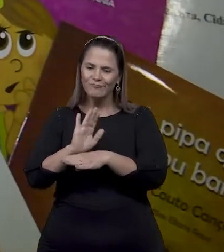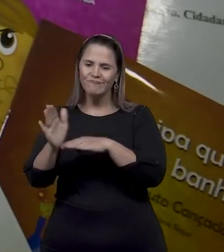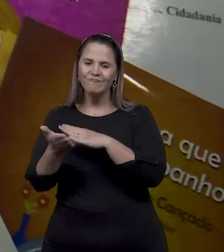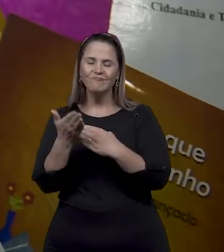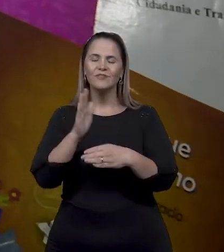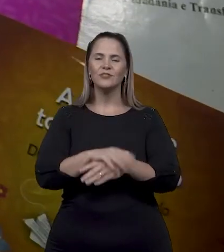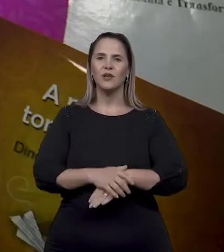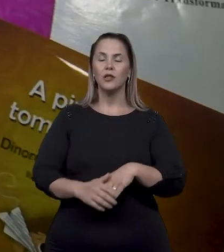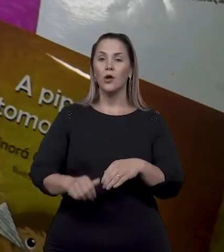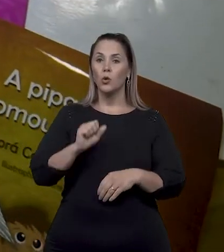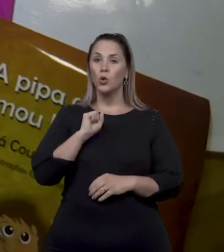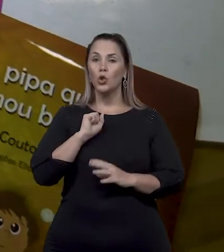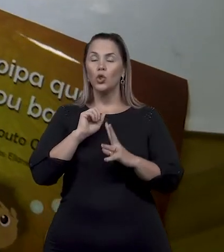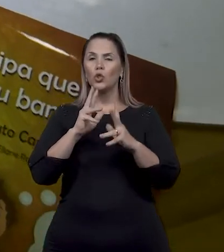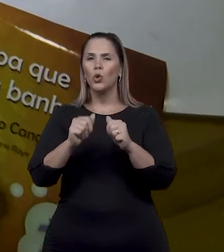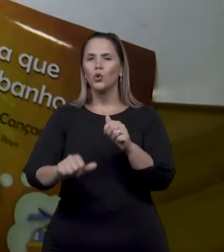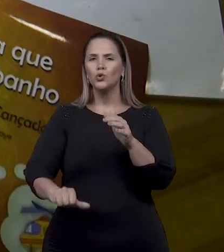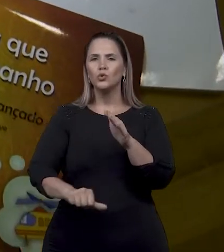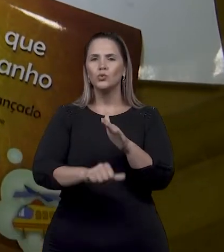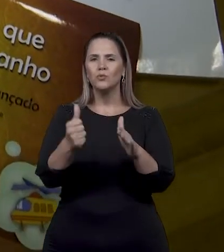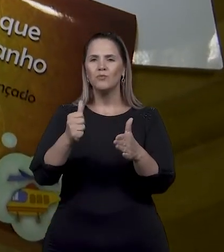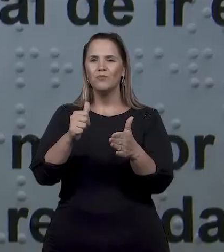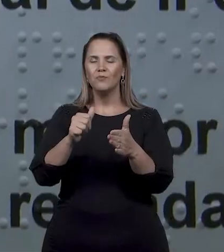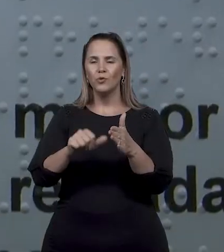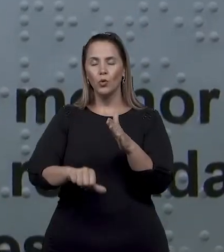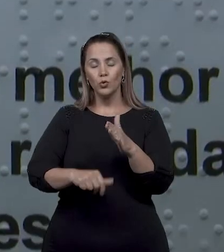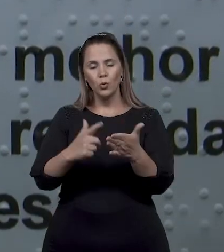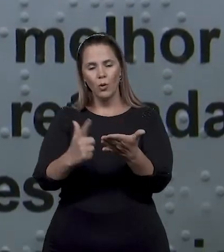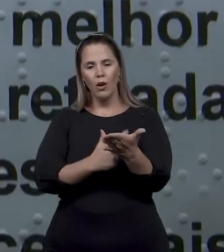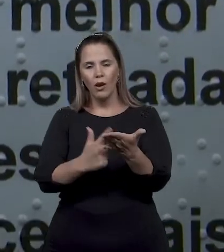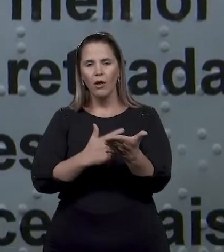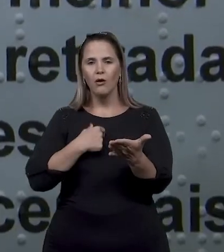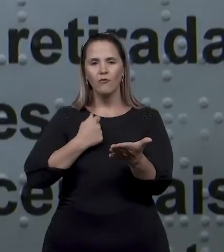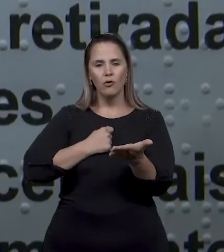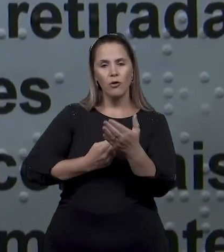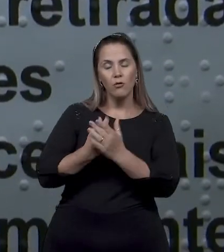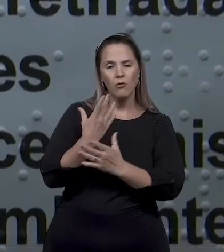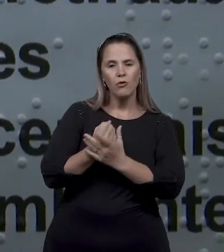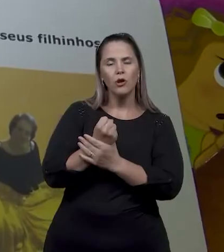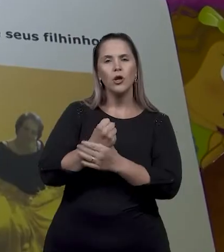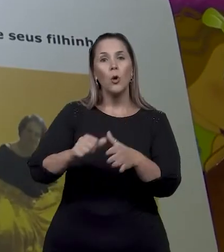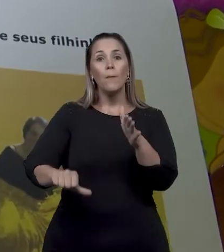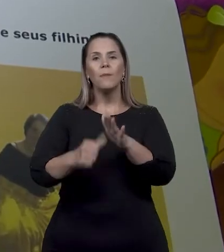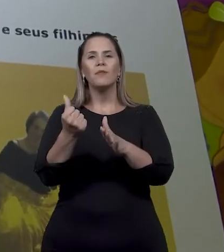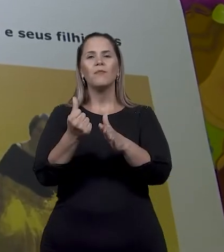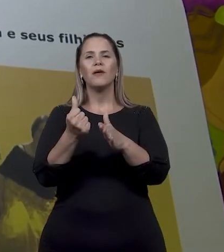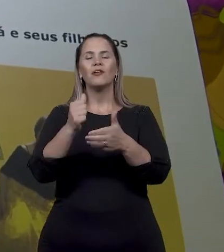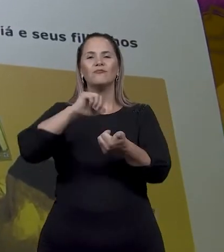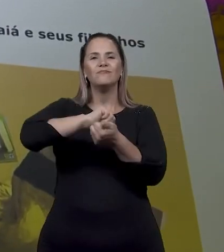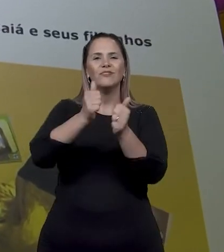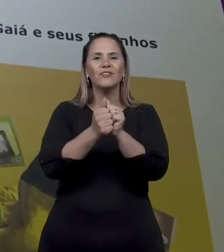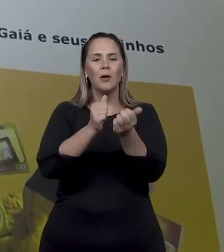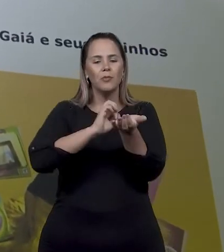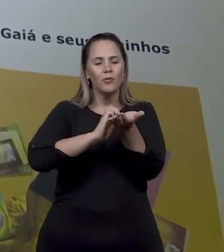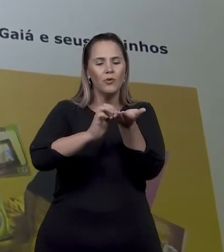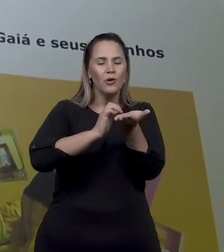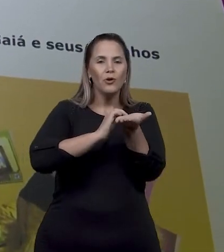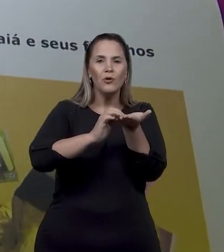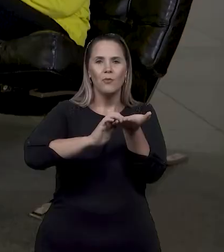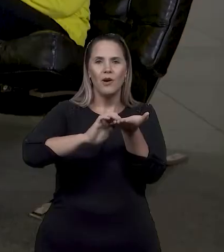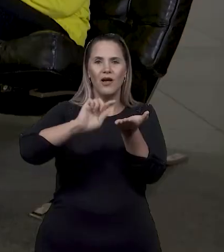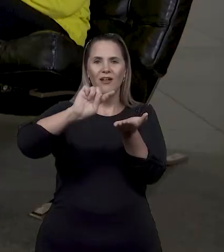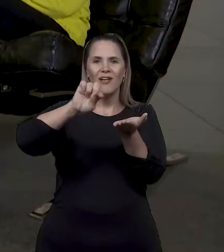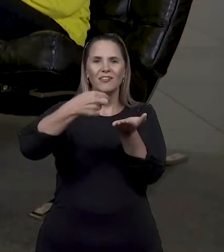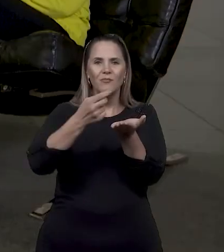eu lanço primeiro para eles em braile, letra ampliada, ilustração adaptada e o